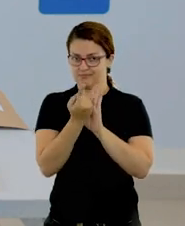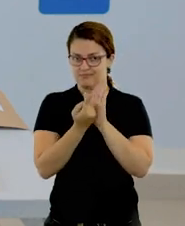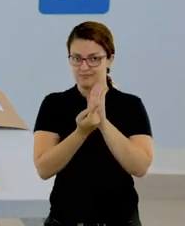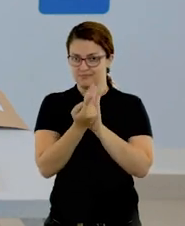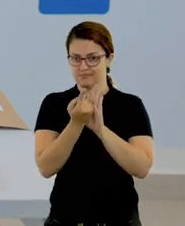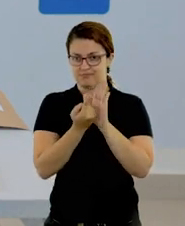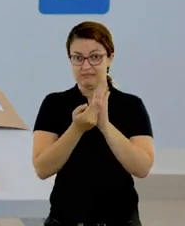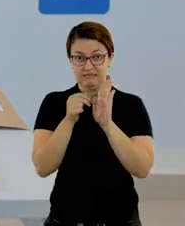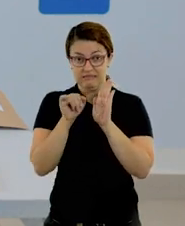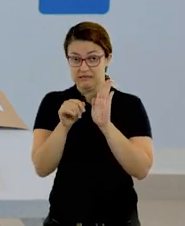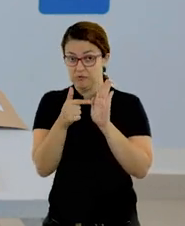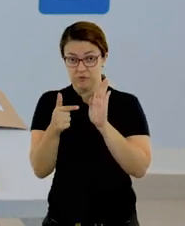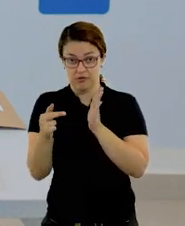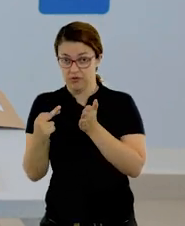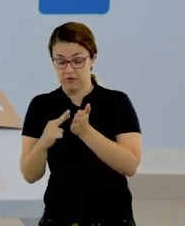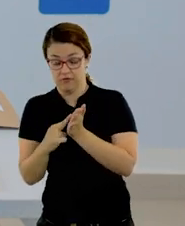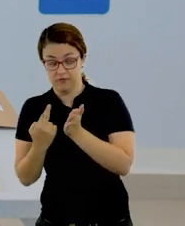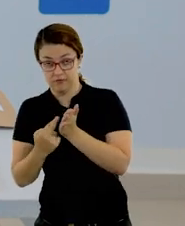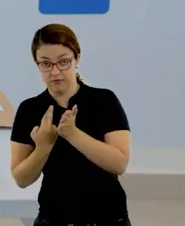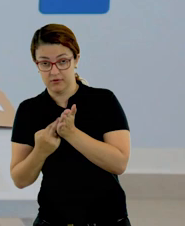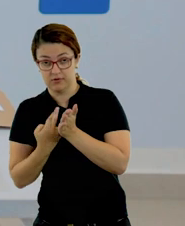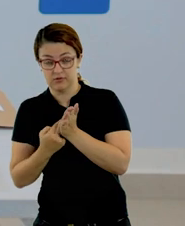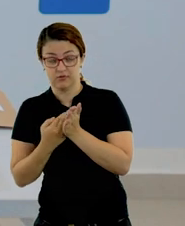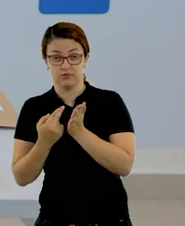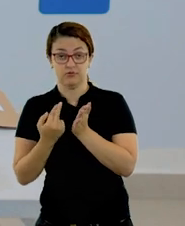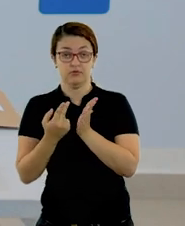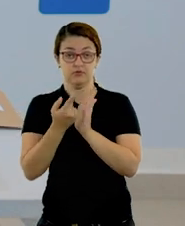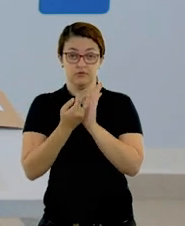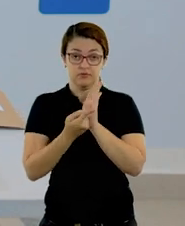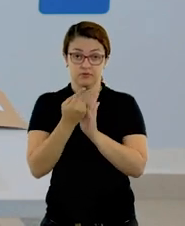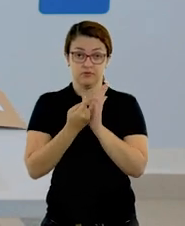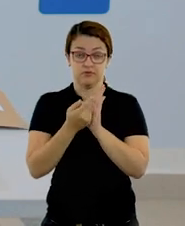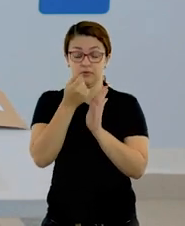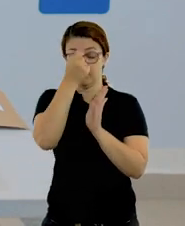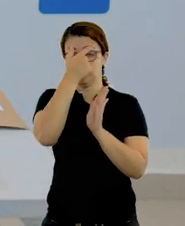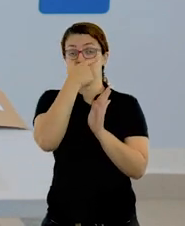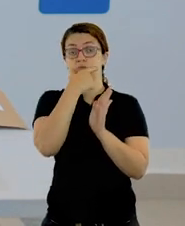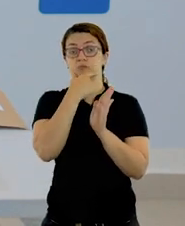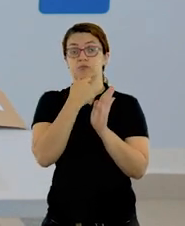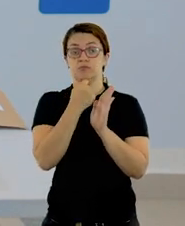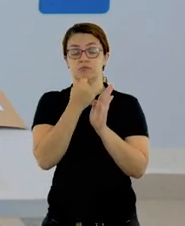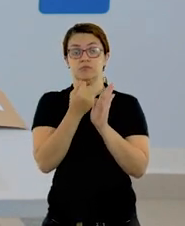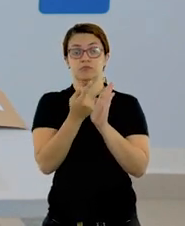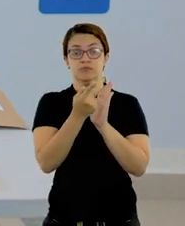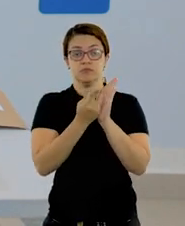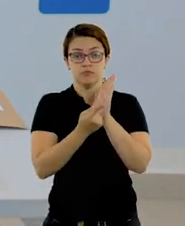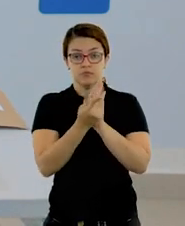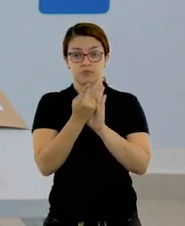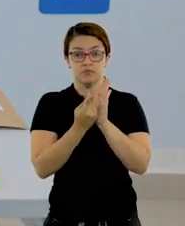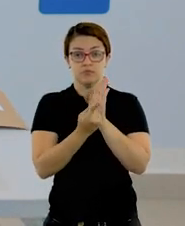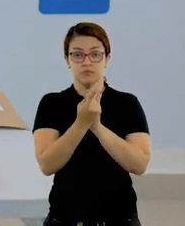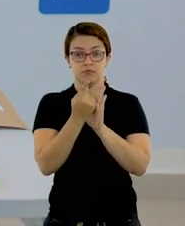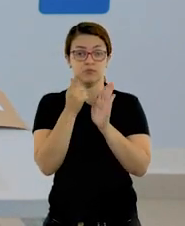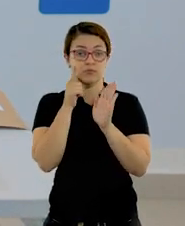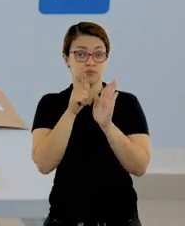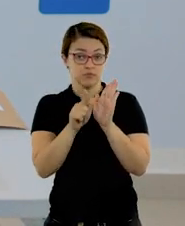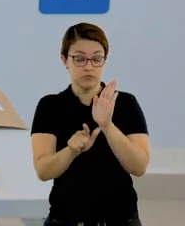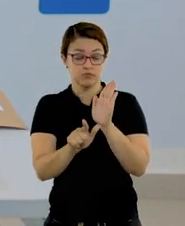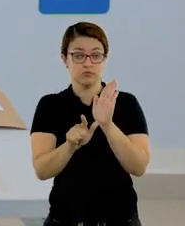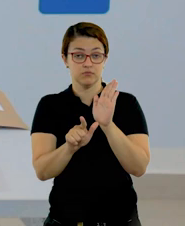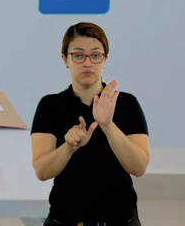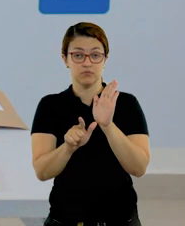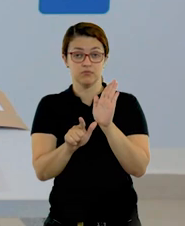de um rosto humano, caso vocês não tenham a revista em casa, para, a partir daí, conseguir